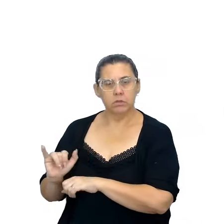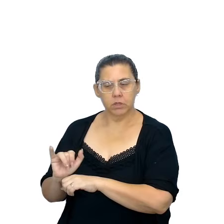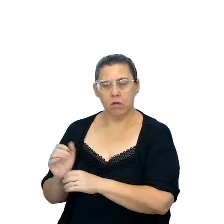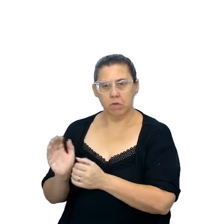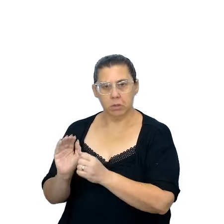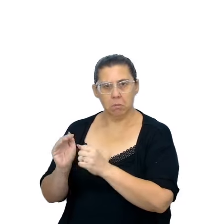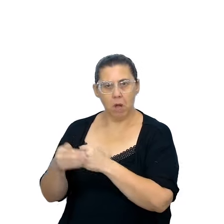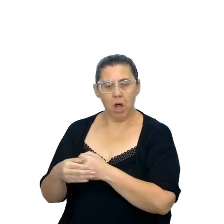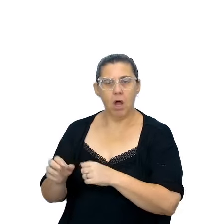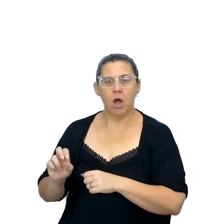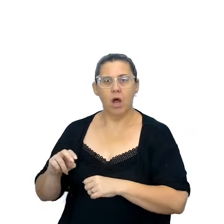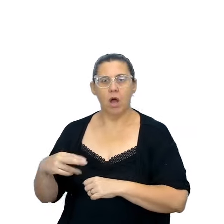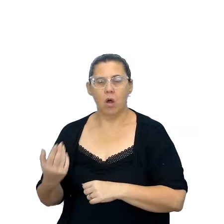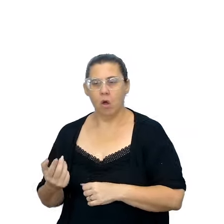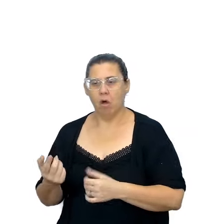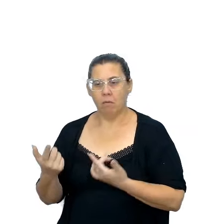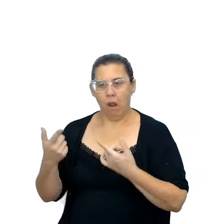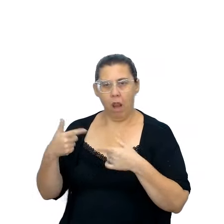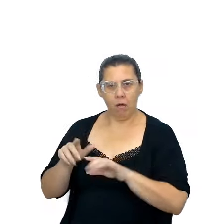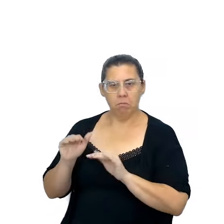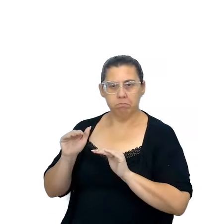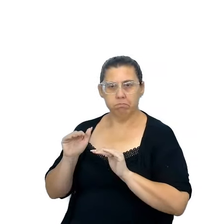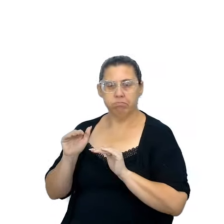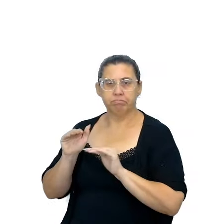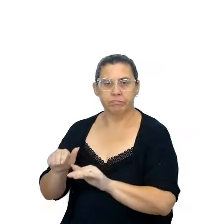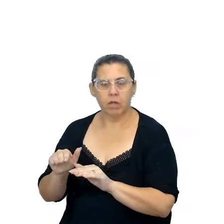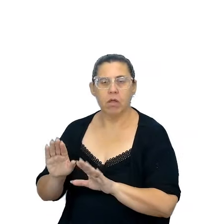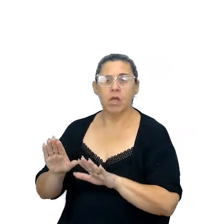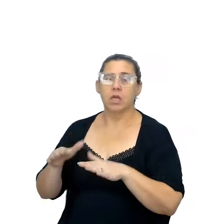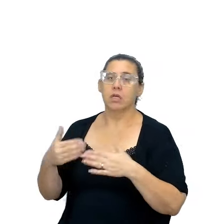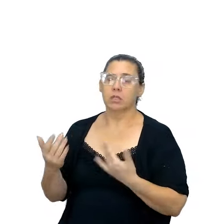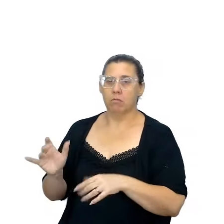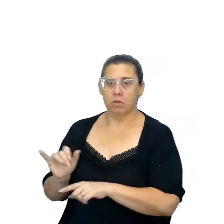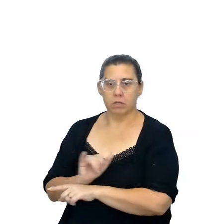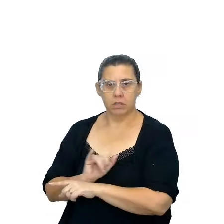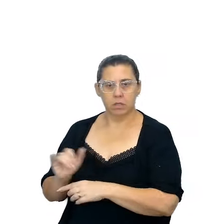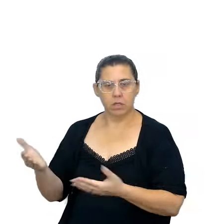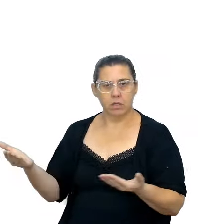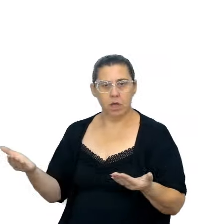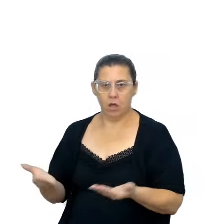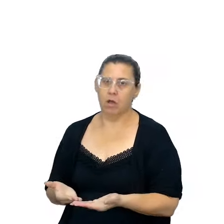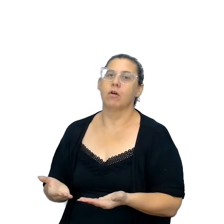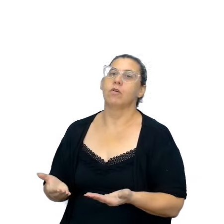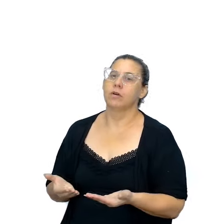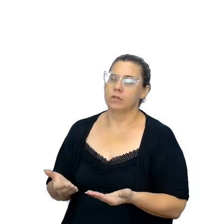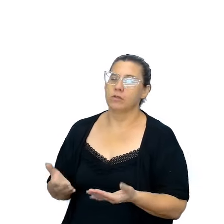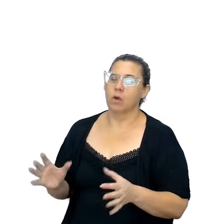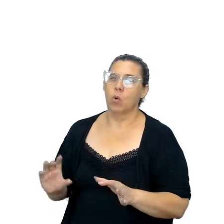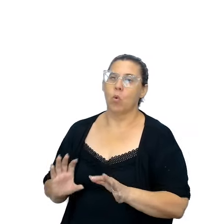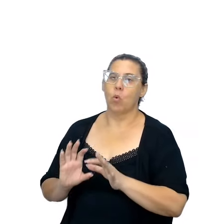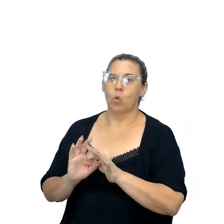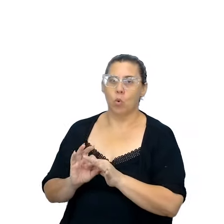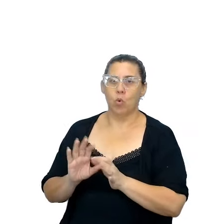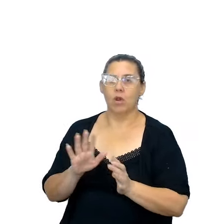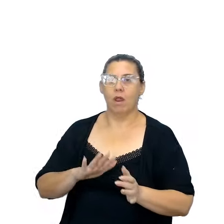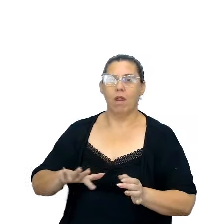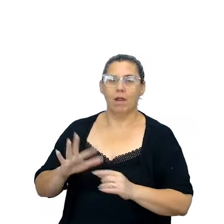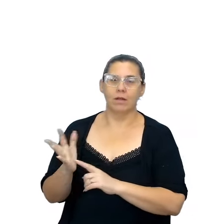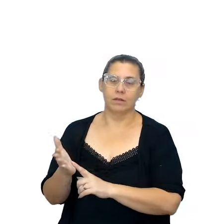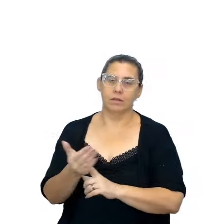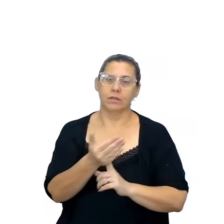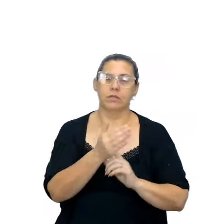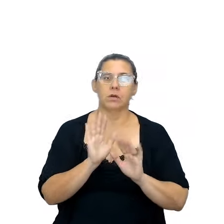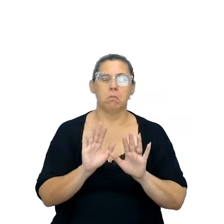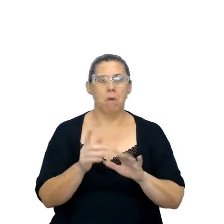proteger, onde vão atacar, então, de certa forma, essas estratégias, hoje, elas são muito mais vinculadas à tecnologia,